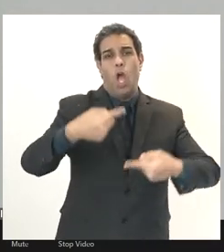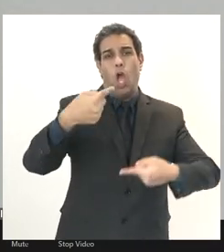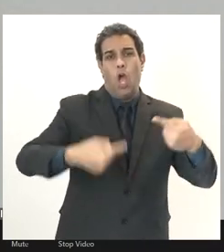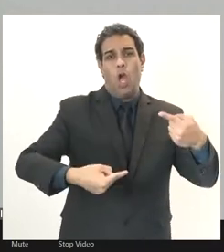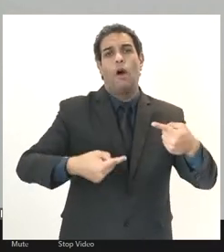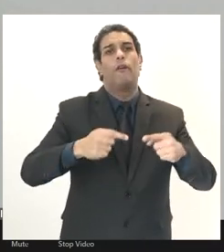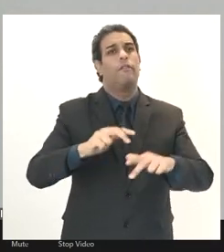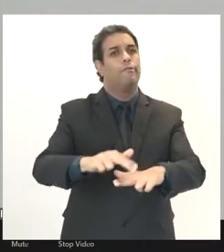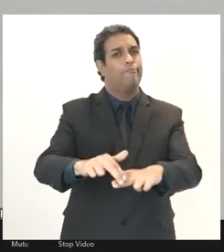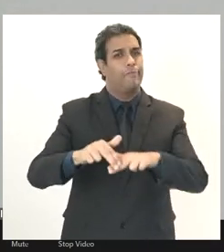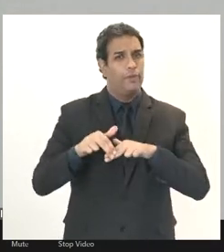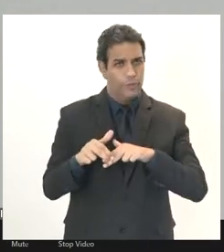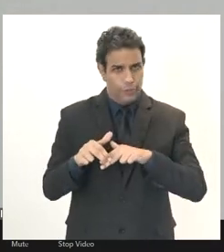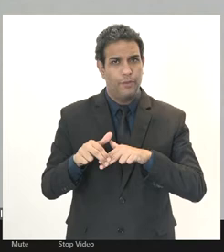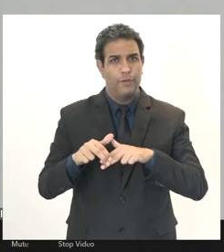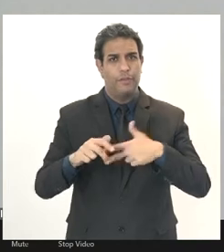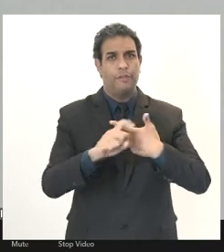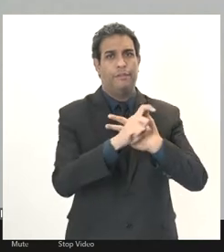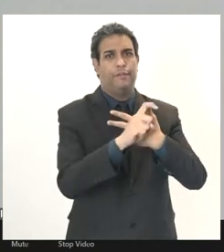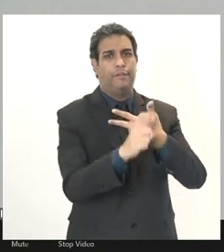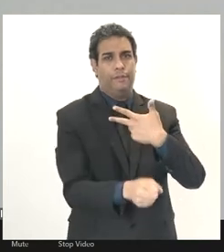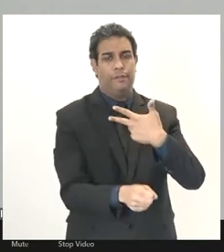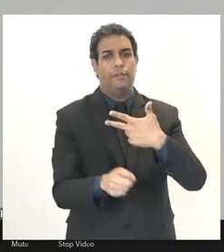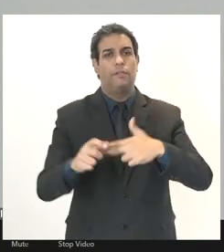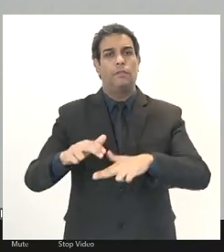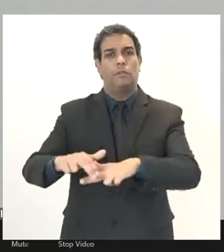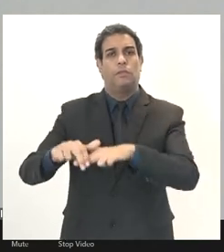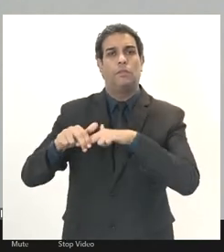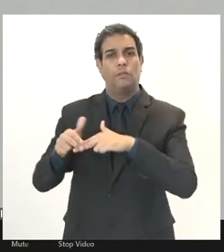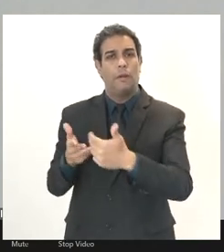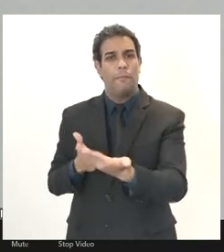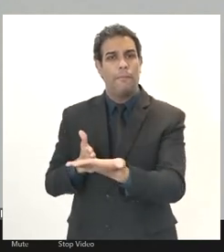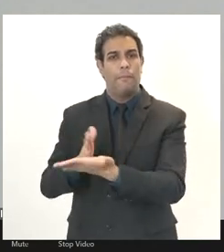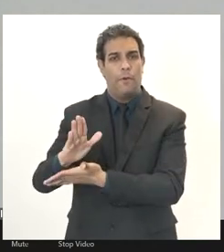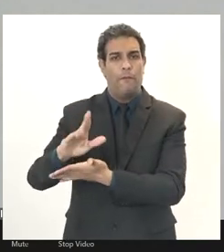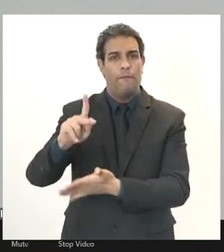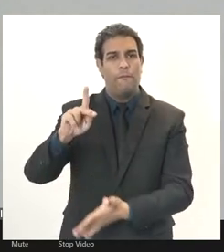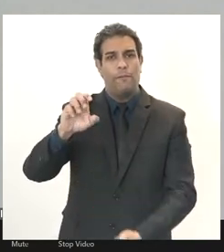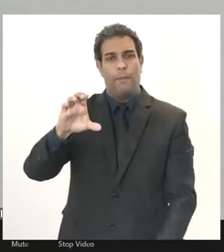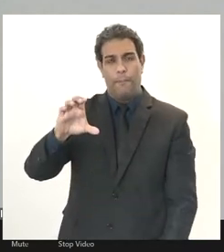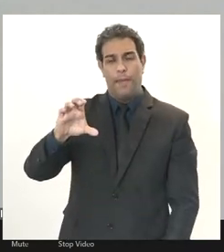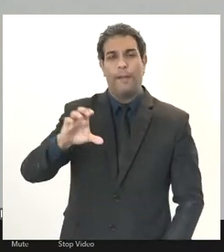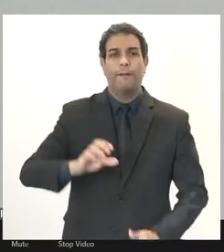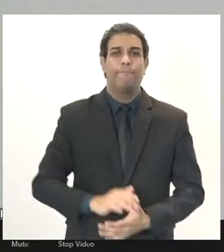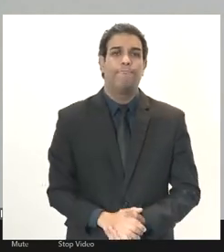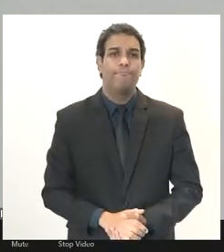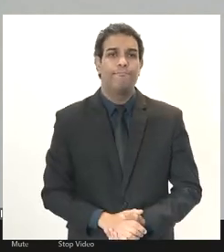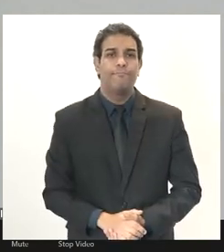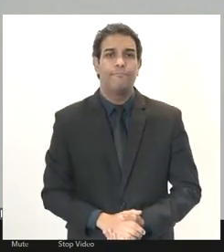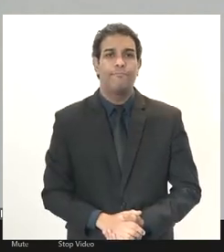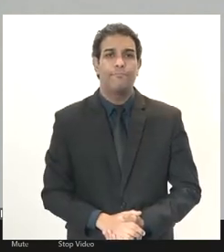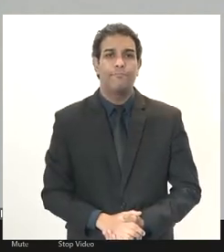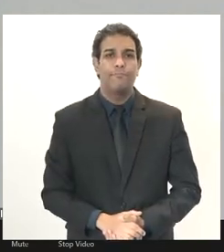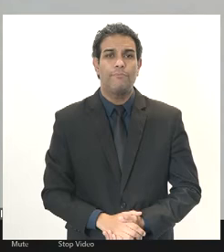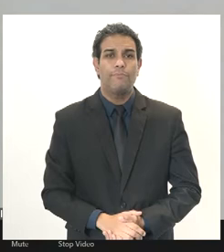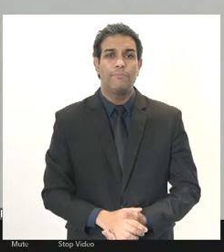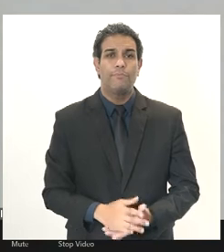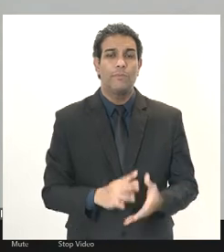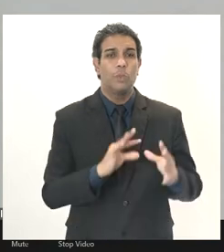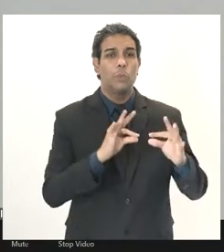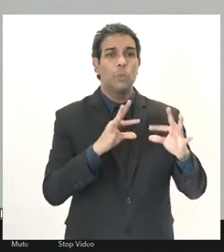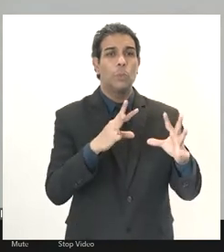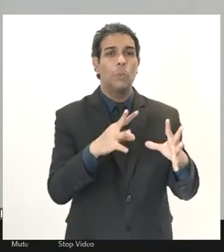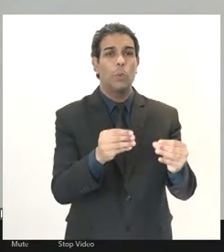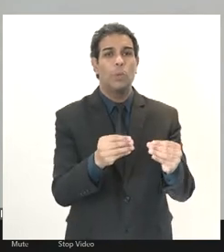pelo executivo a partir dessa aprovação e a nível de todos os entes da